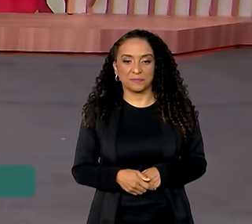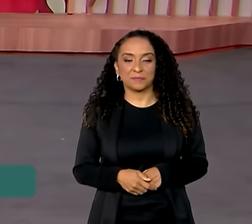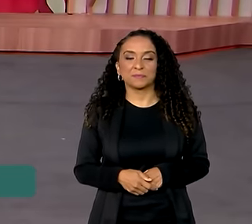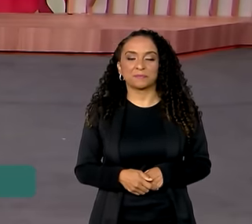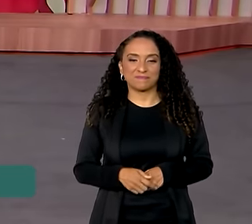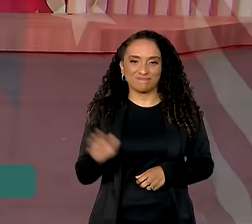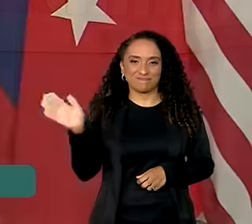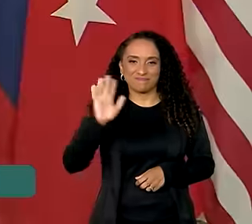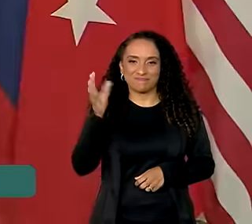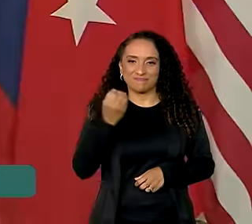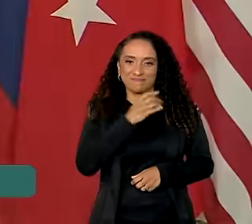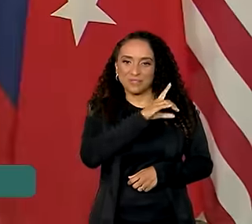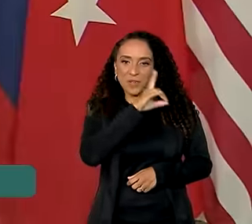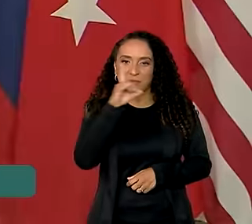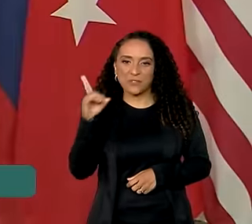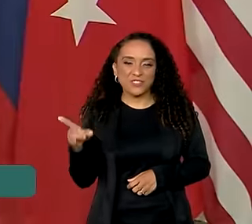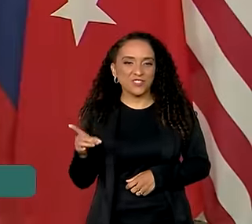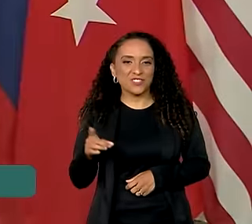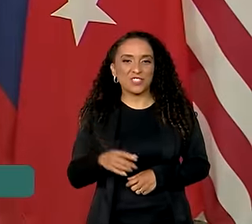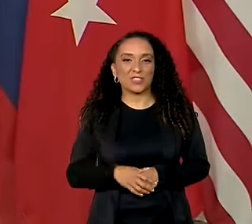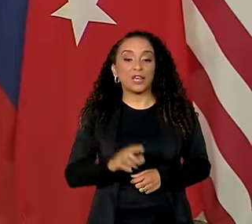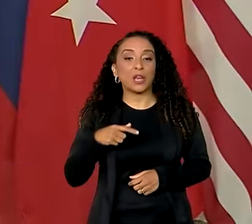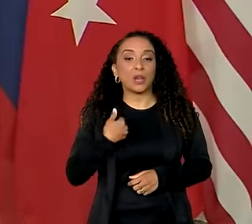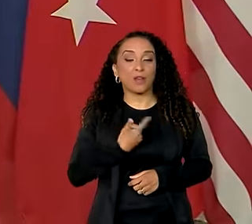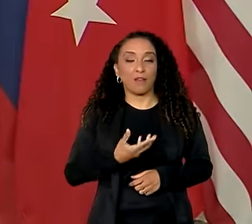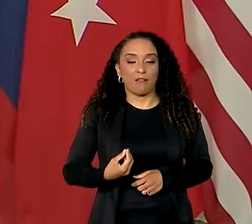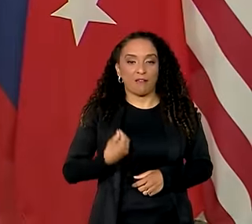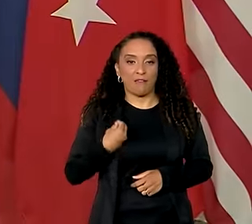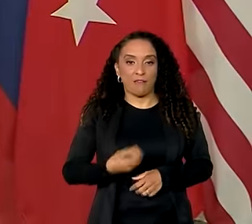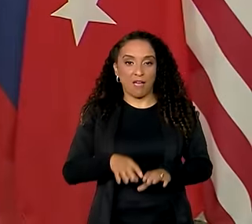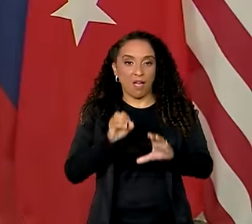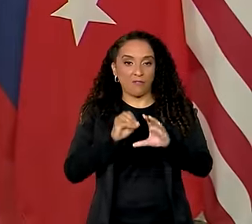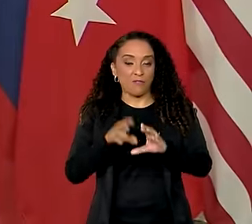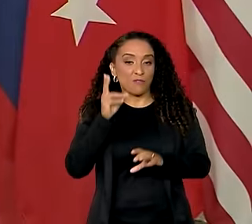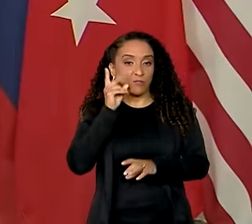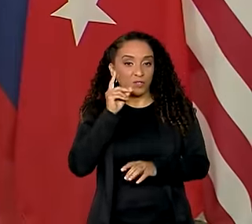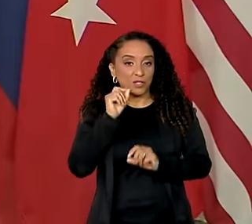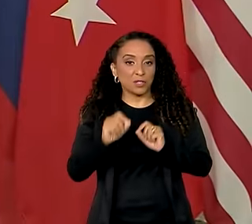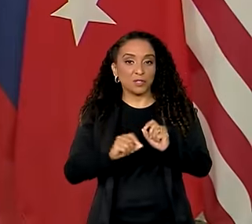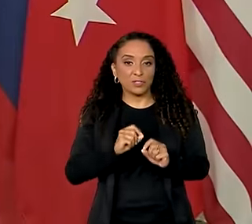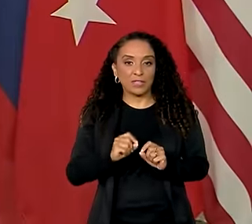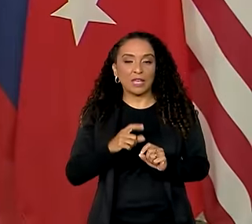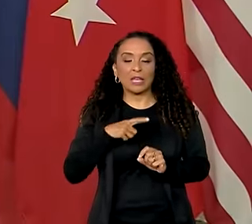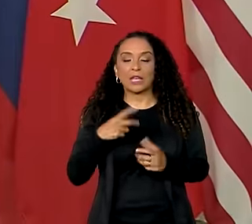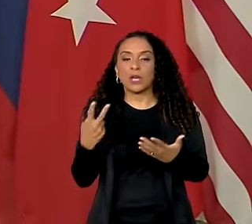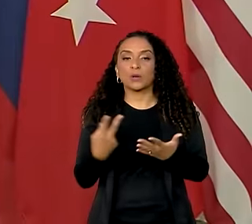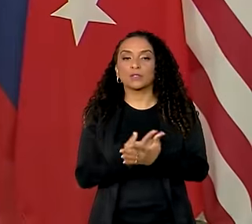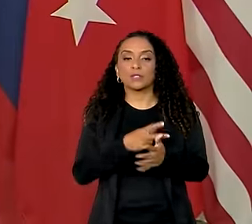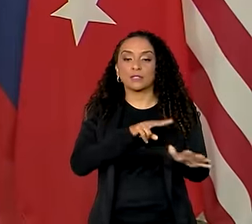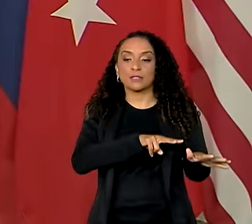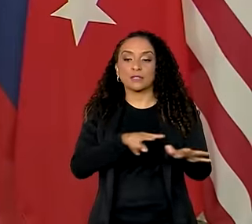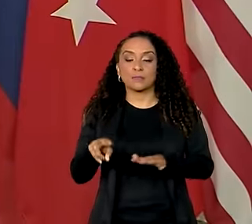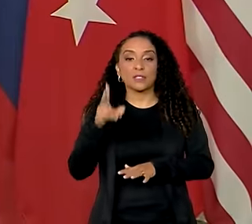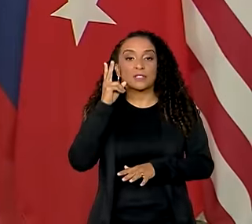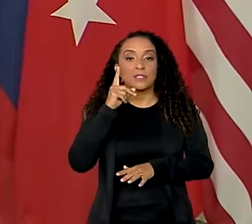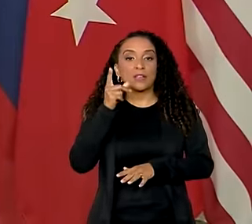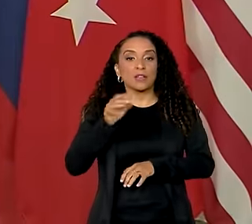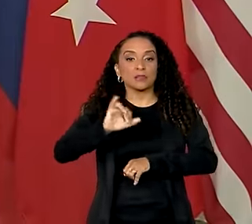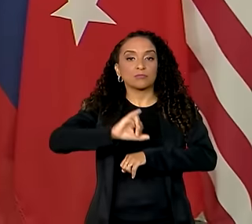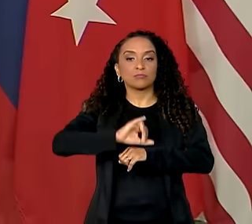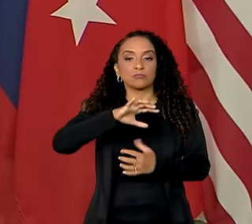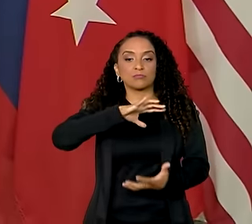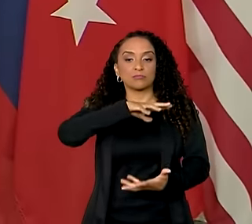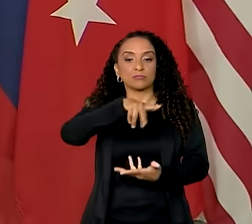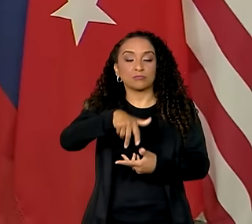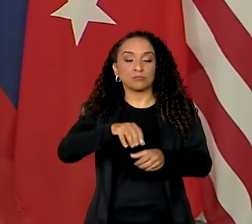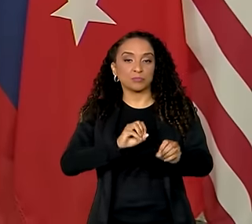Olá, bom dia, bom dia, Karine. Nós estamos ao vivo aqui em Fortaleza, onde é realizada a Semana Ceará Centro Global